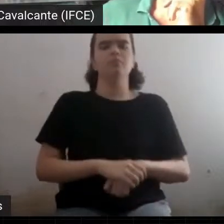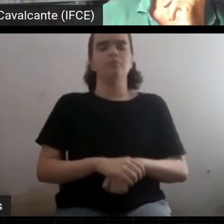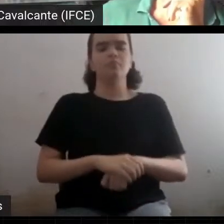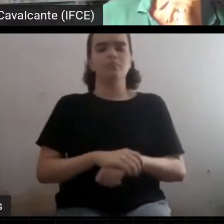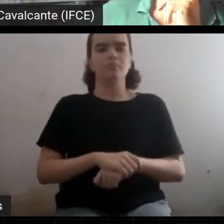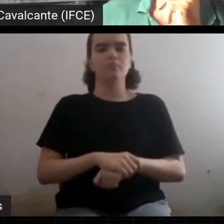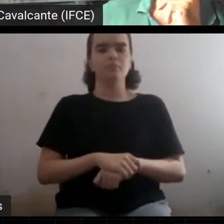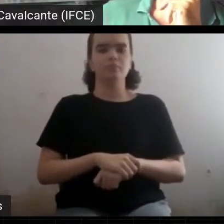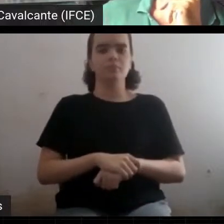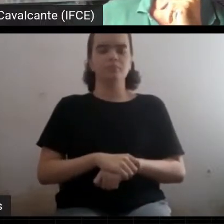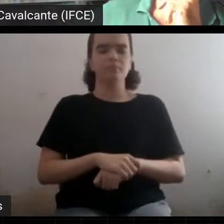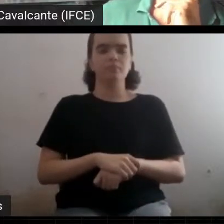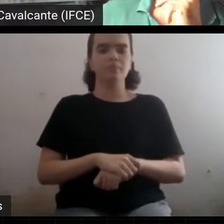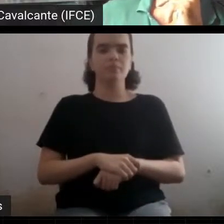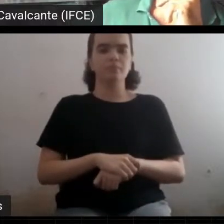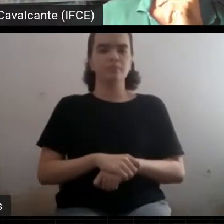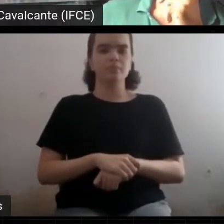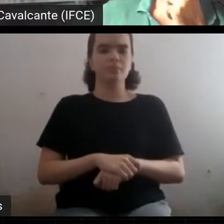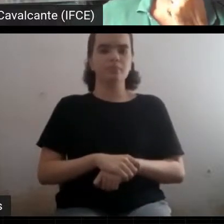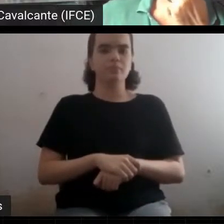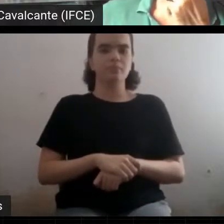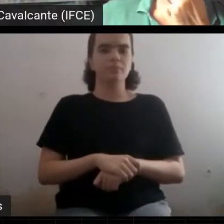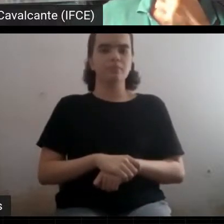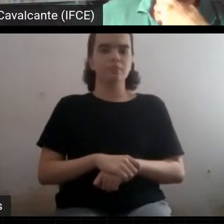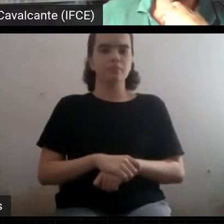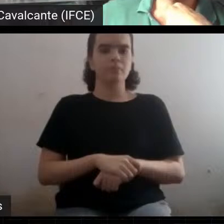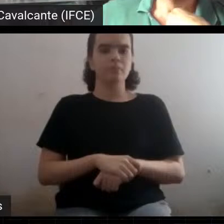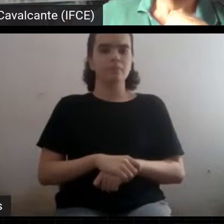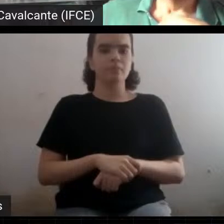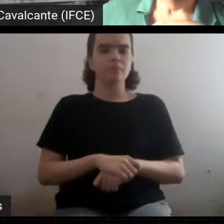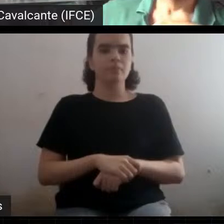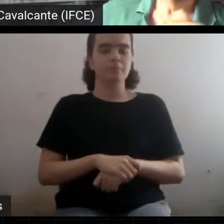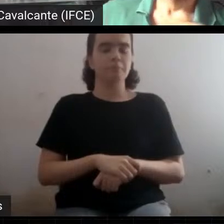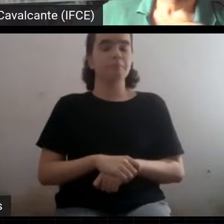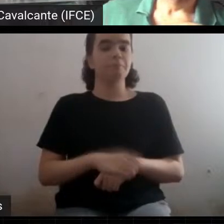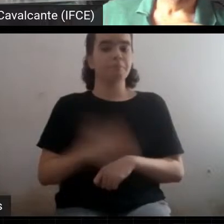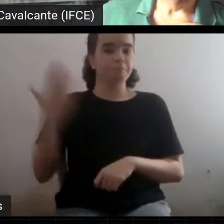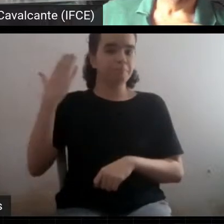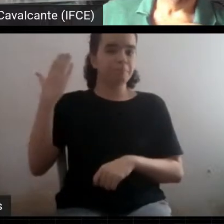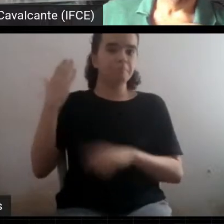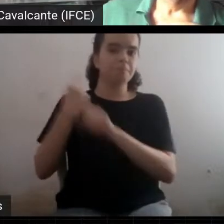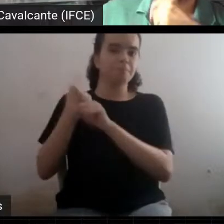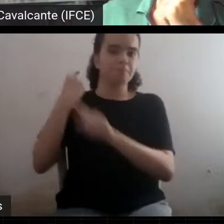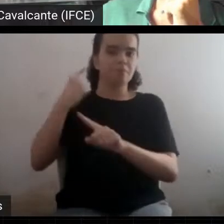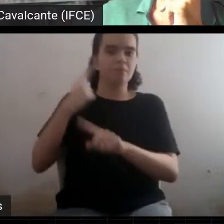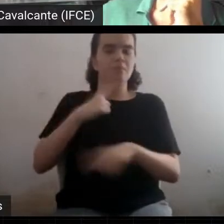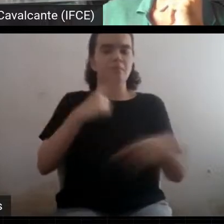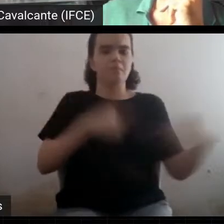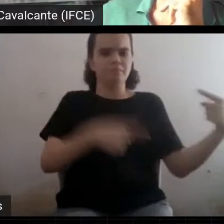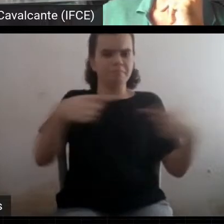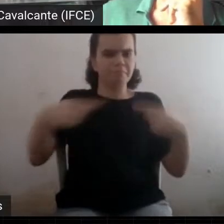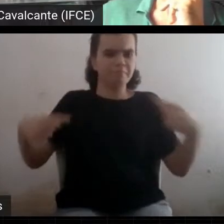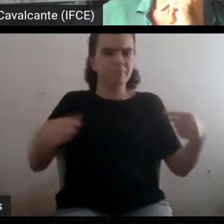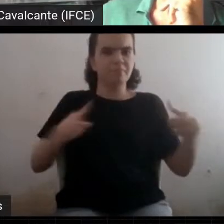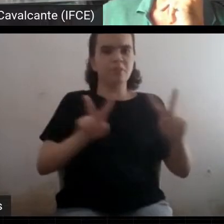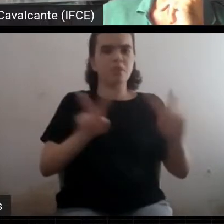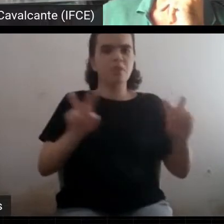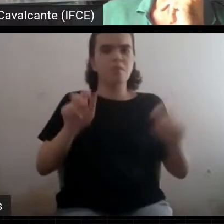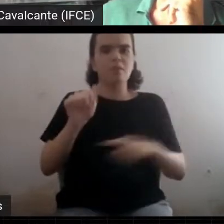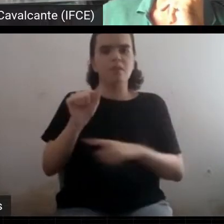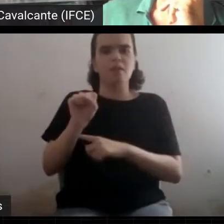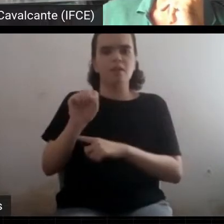E, na verdade, quando ele propôs isso, existia uma discussão muito grande sobre a astrologia, que é a